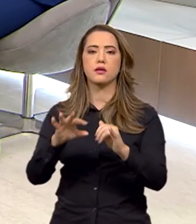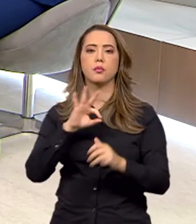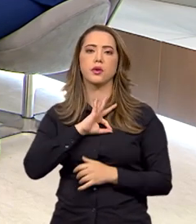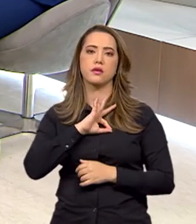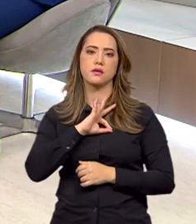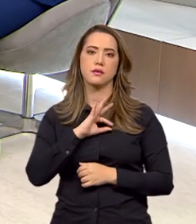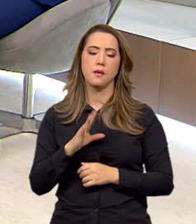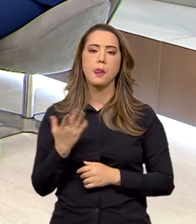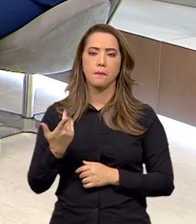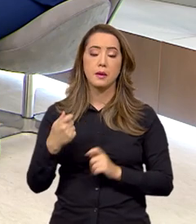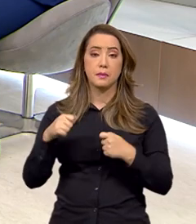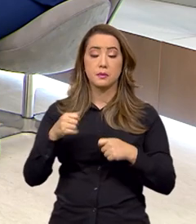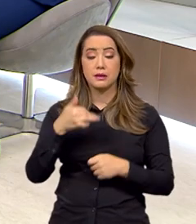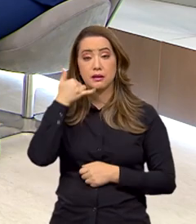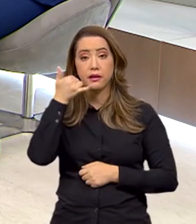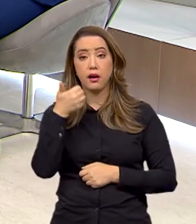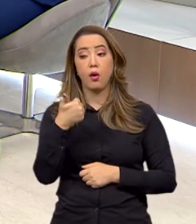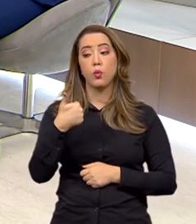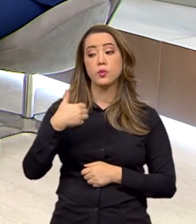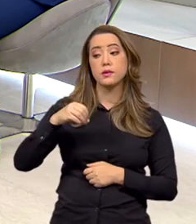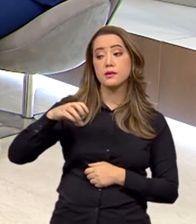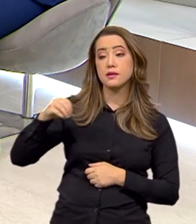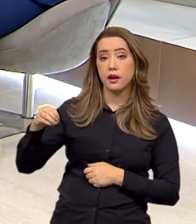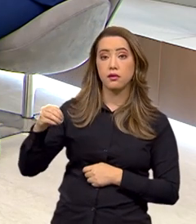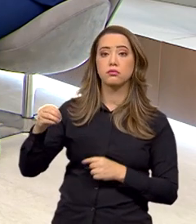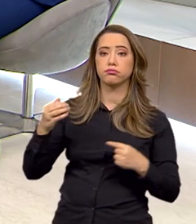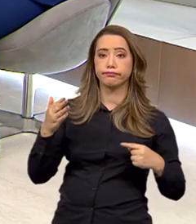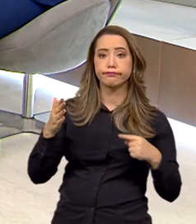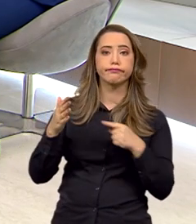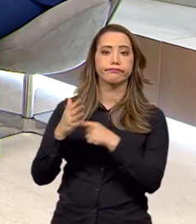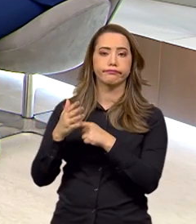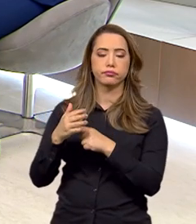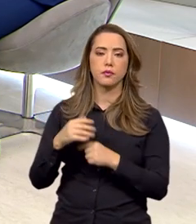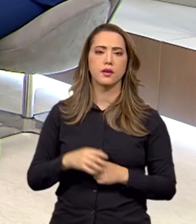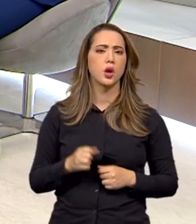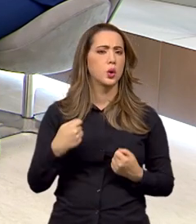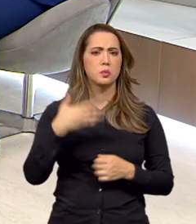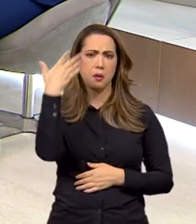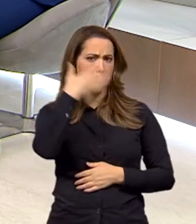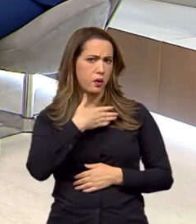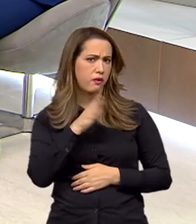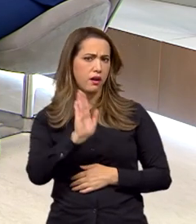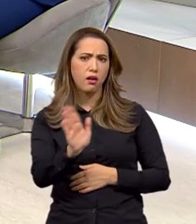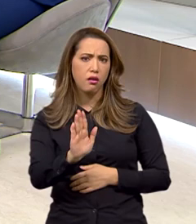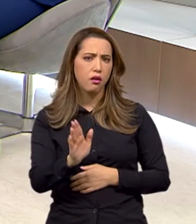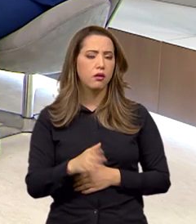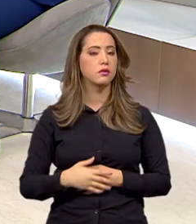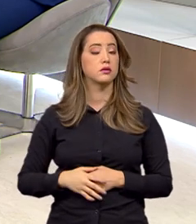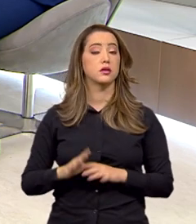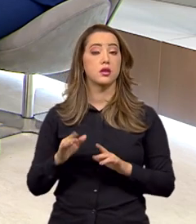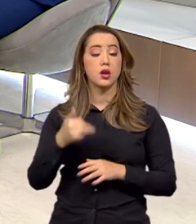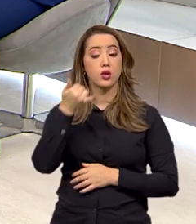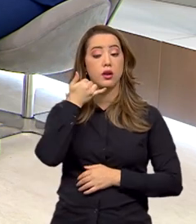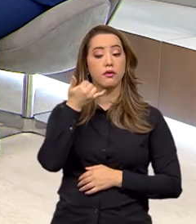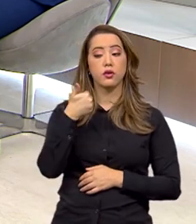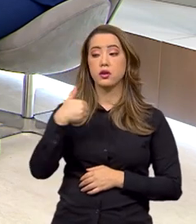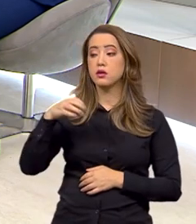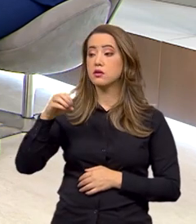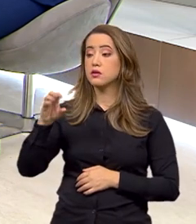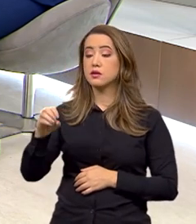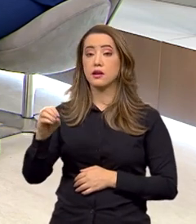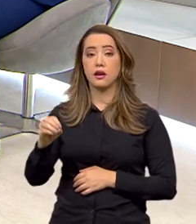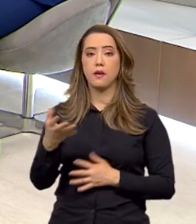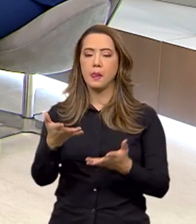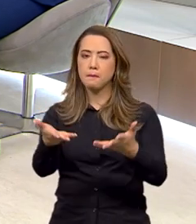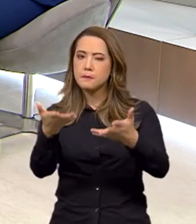que quem faz a denúncia não precisa provar o fato. O diz que sem é